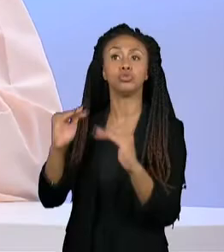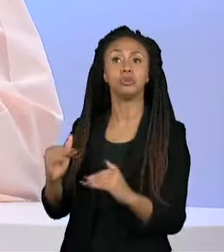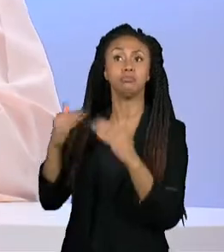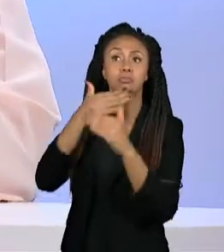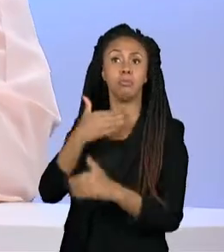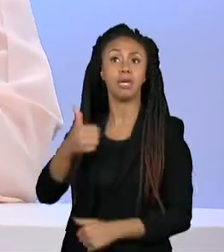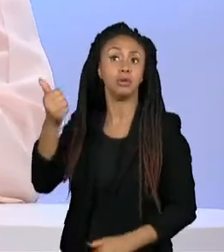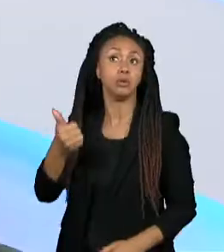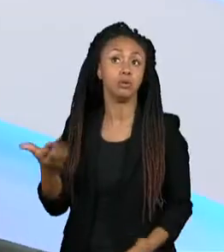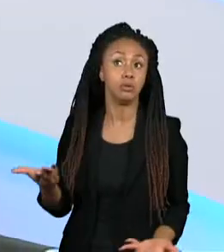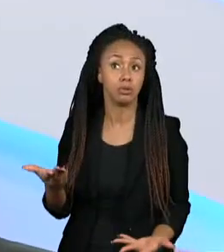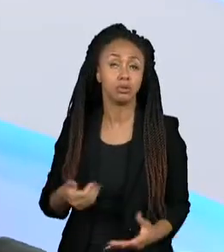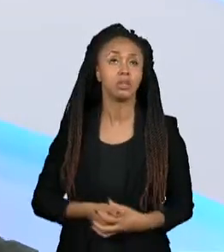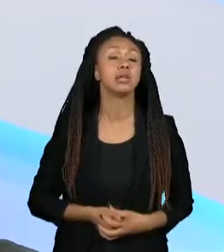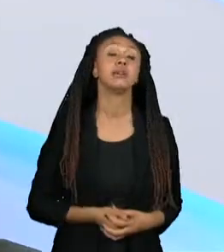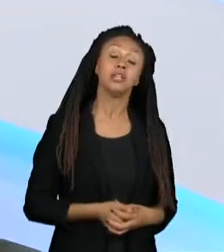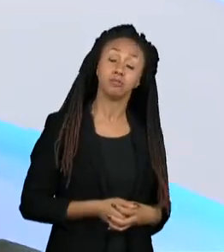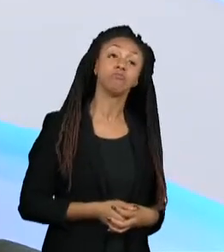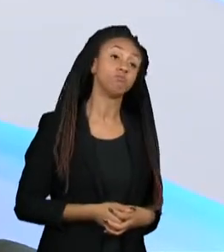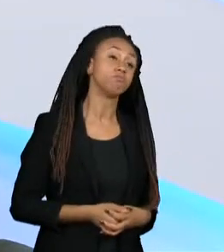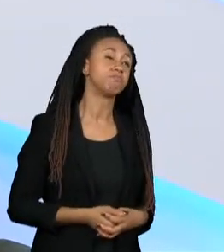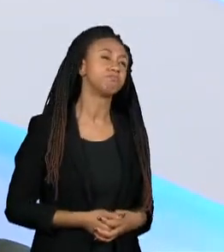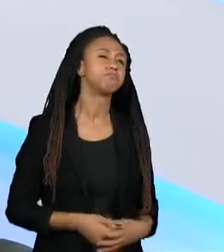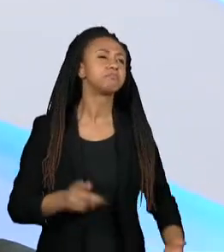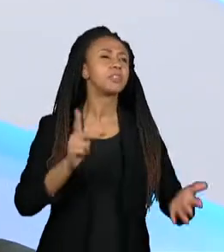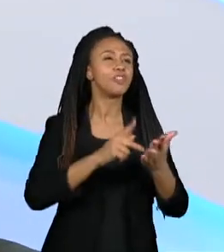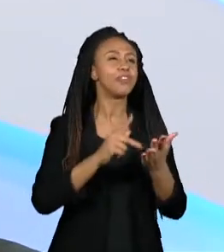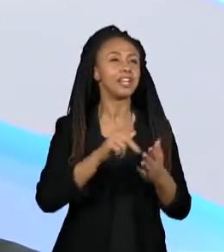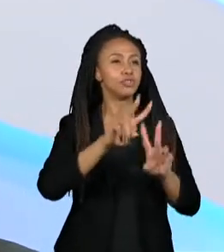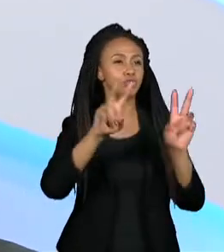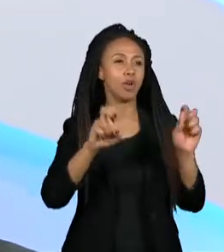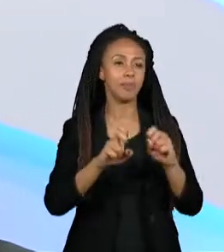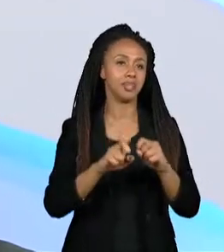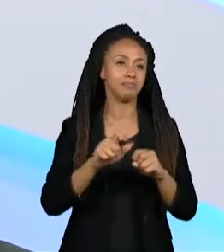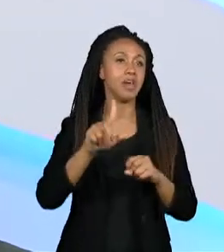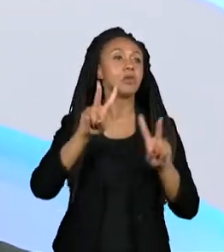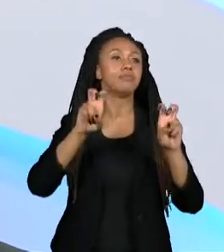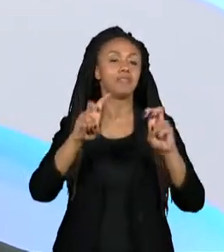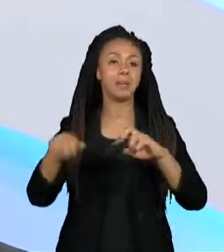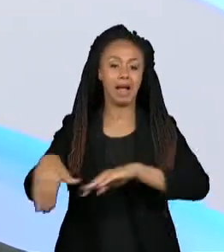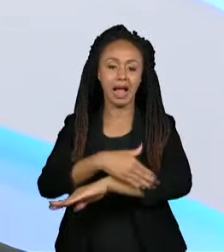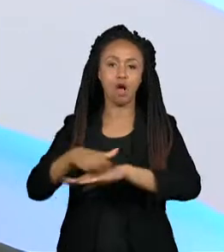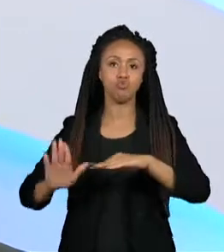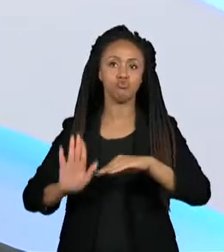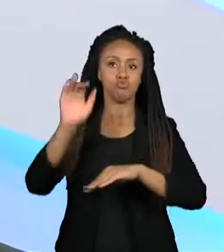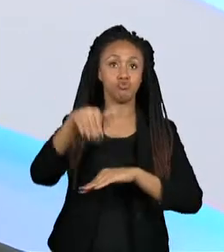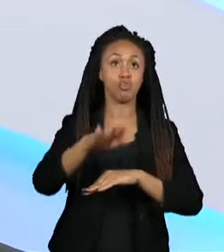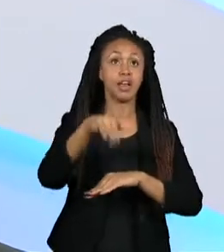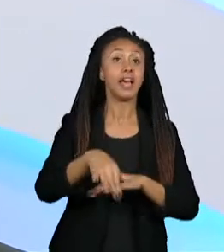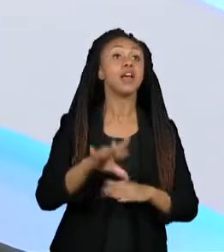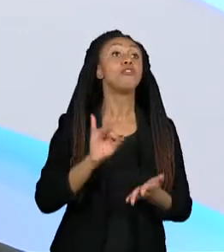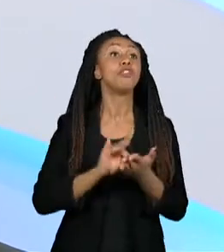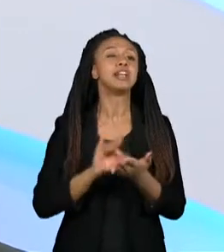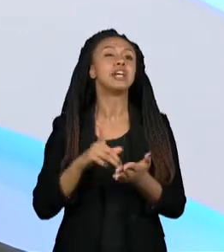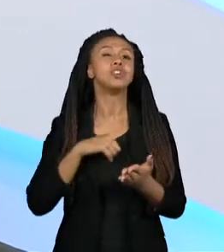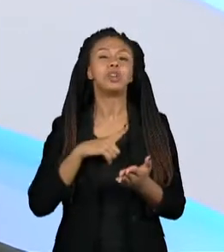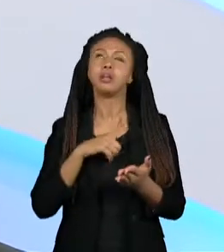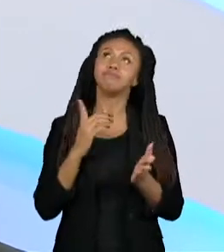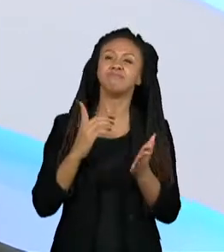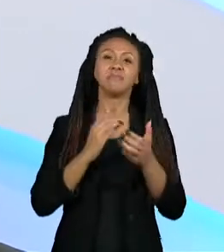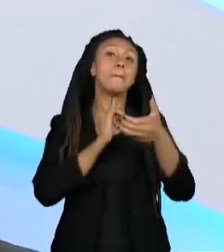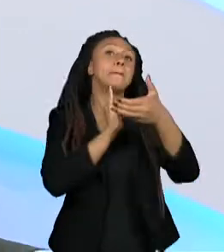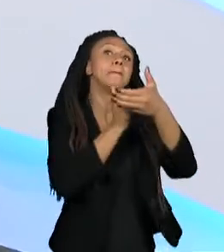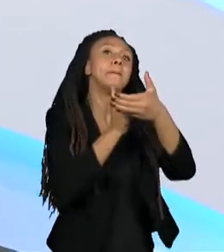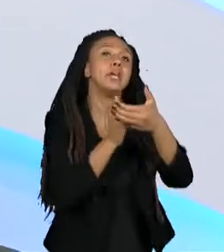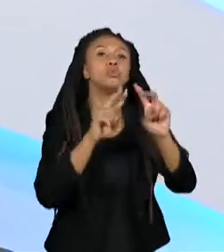categoria desse jeito? Na verdade, essa parte de desnível é uma coisa interessante que a gente pode falar, que é um mito sobre carro elétrico, que se a